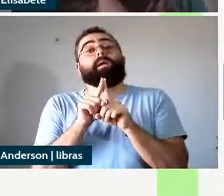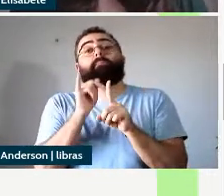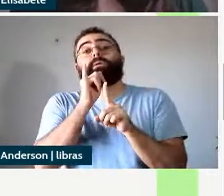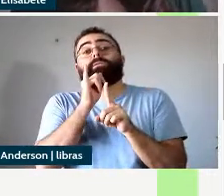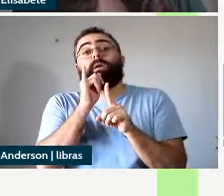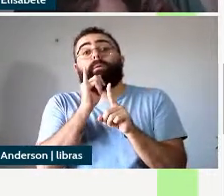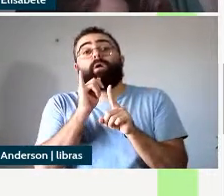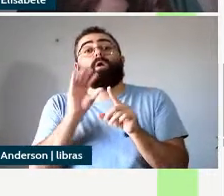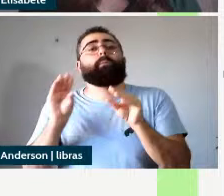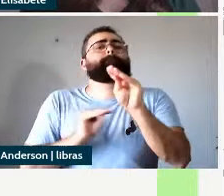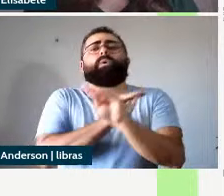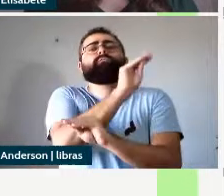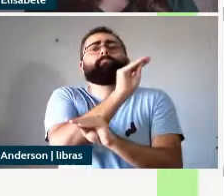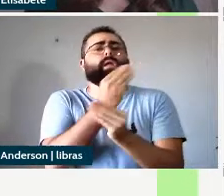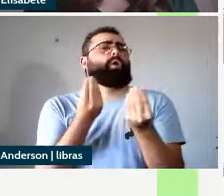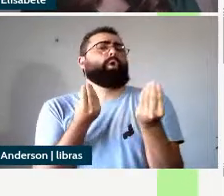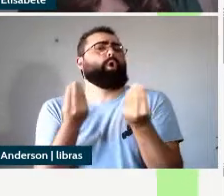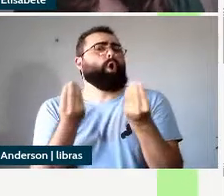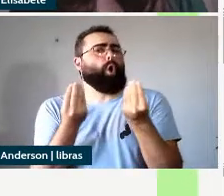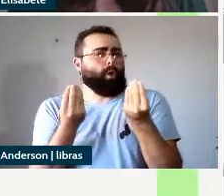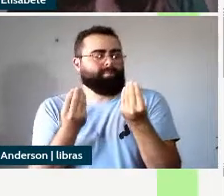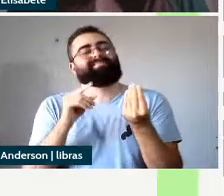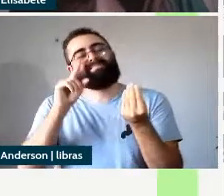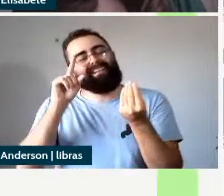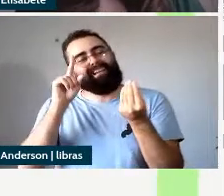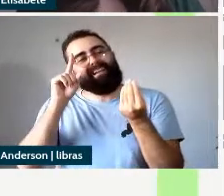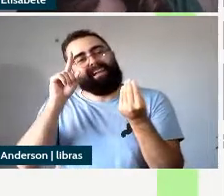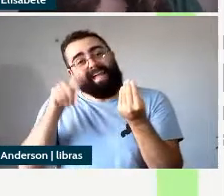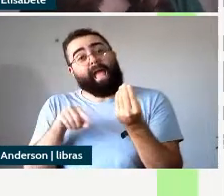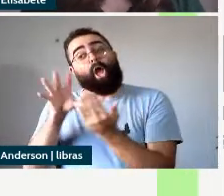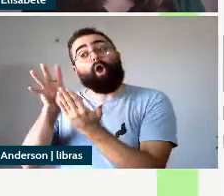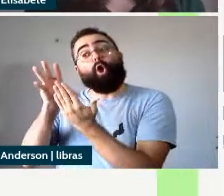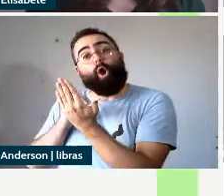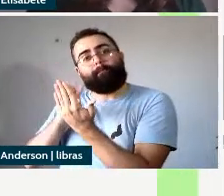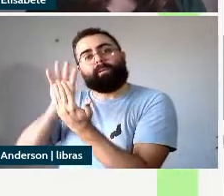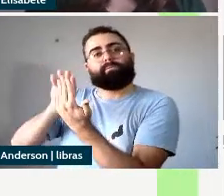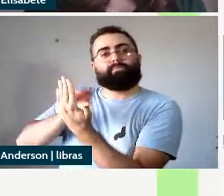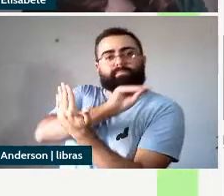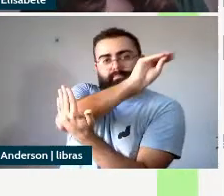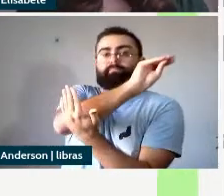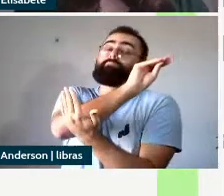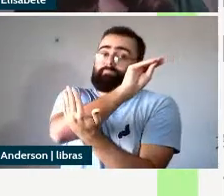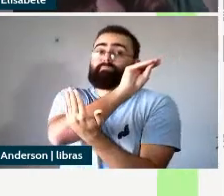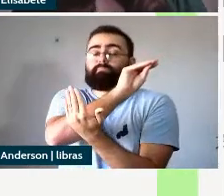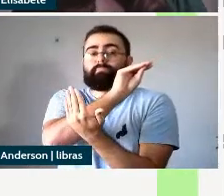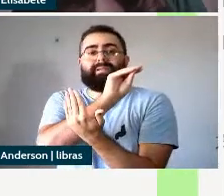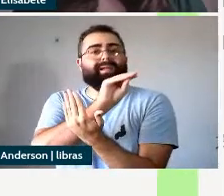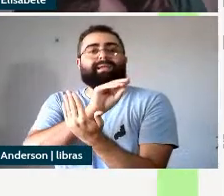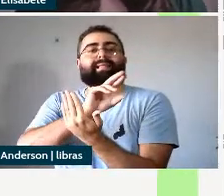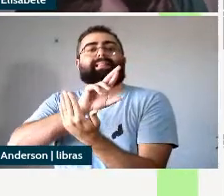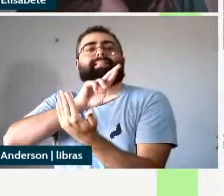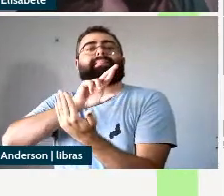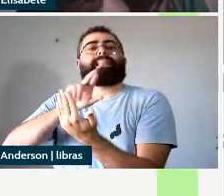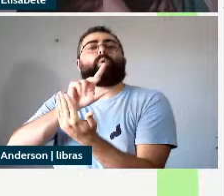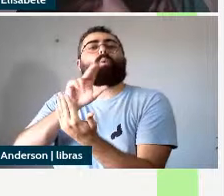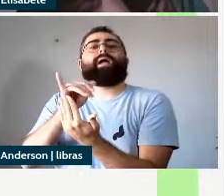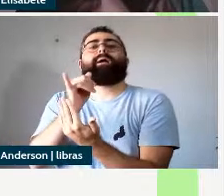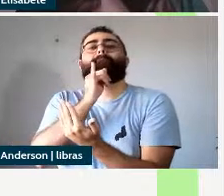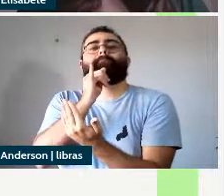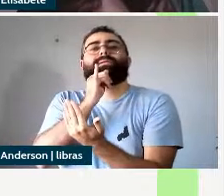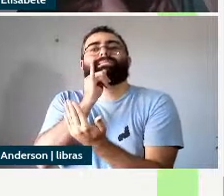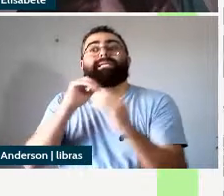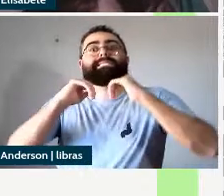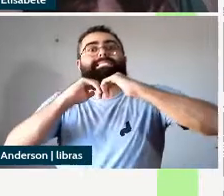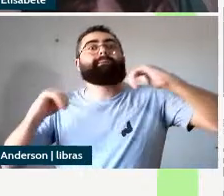a aplicações de operações de copy e merge e não é portanto uma operação independente do